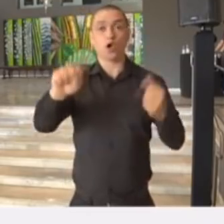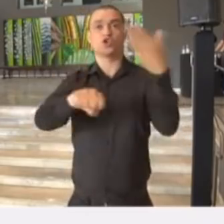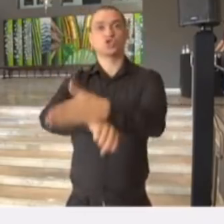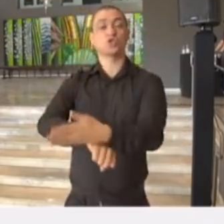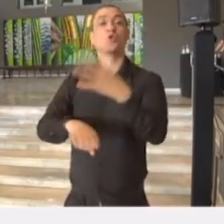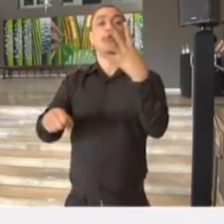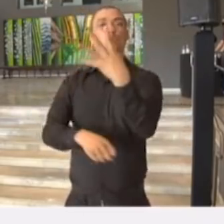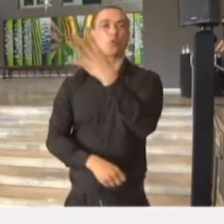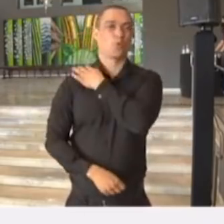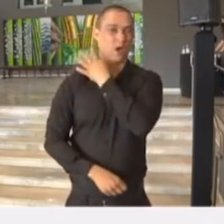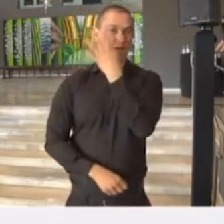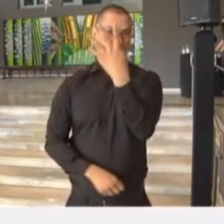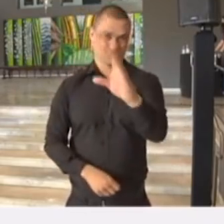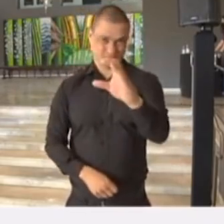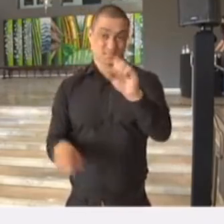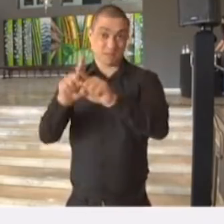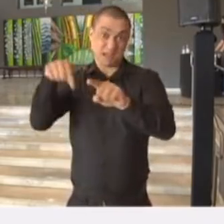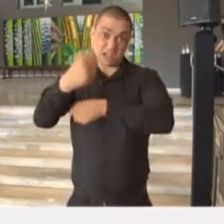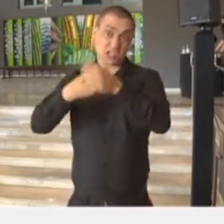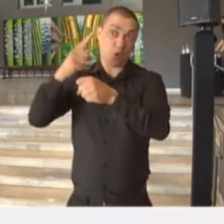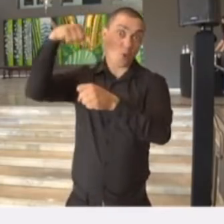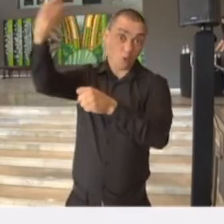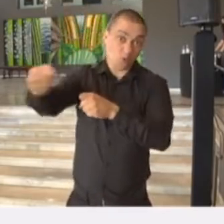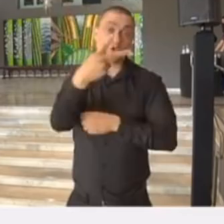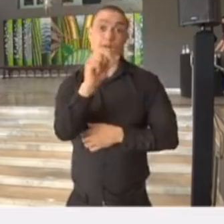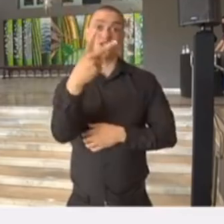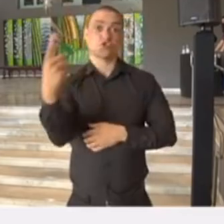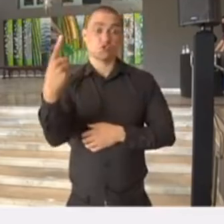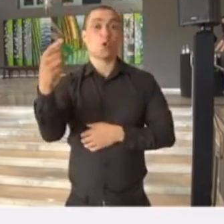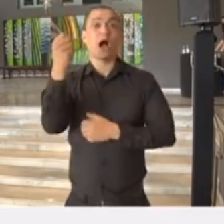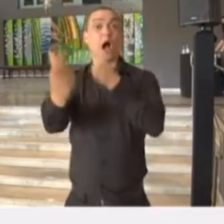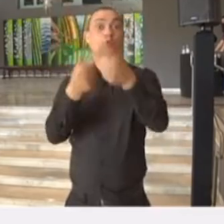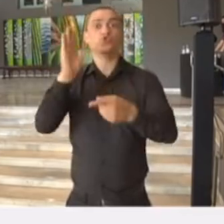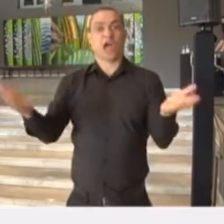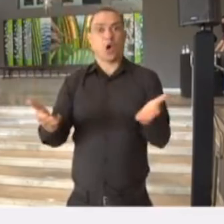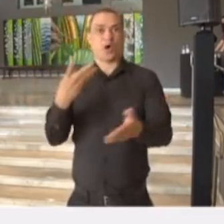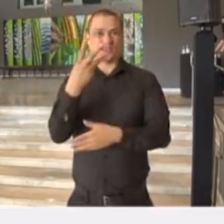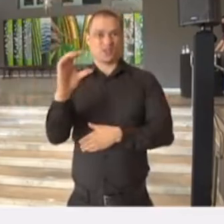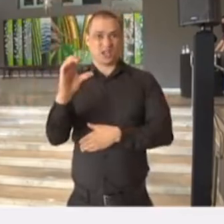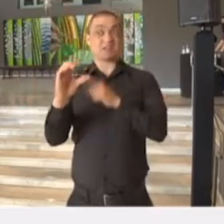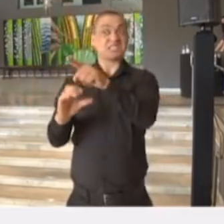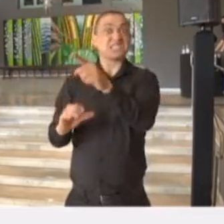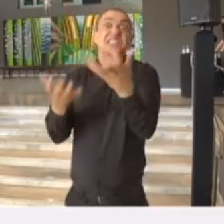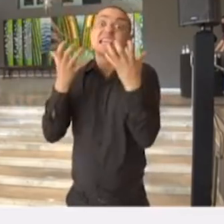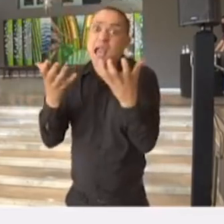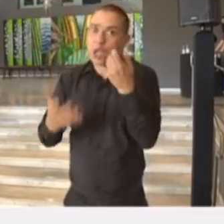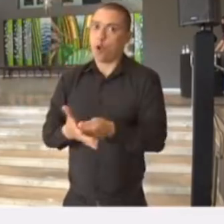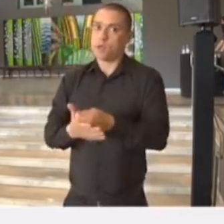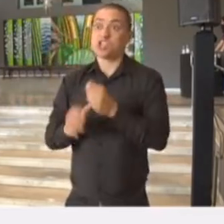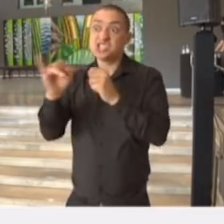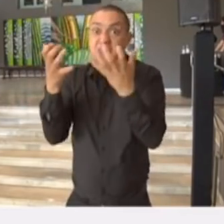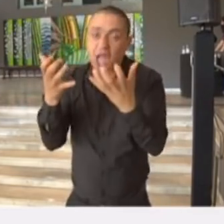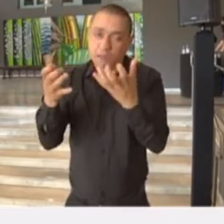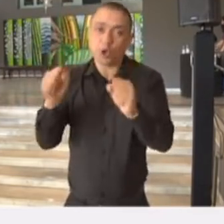também durante este ano para o próximo ano, os alunos que já estão no terceiro ano, que desejarem, logicamente.